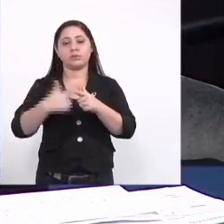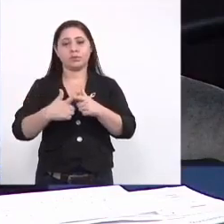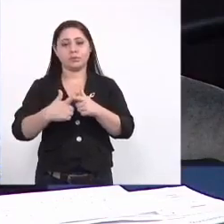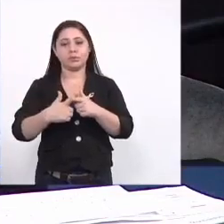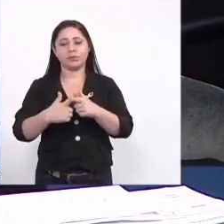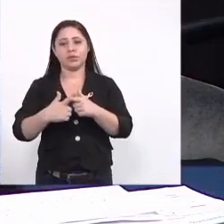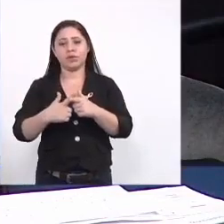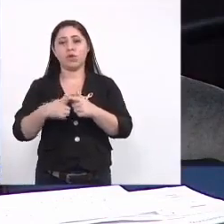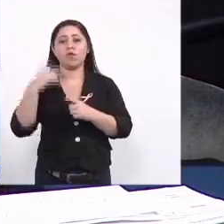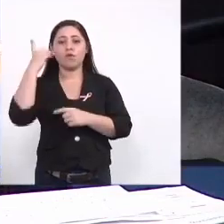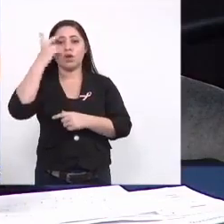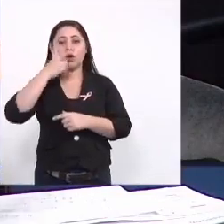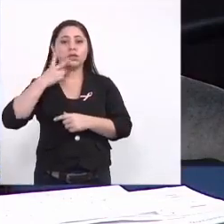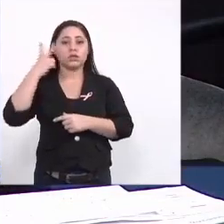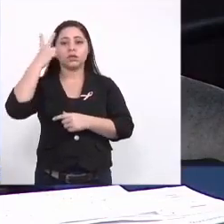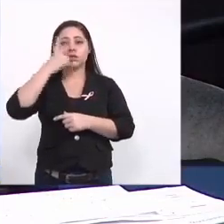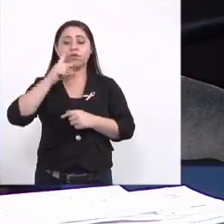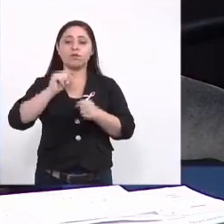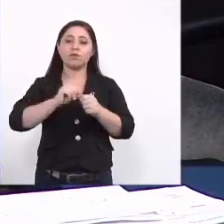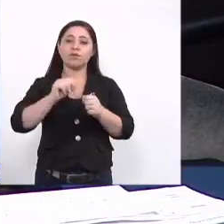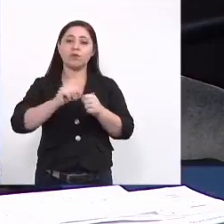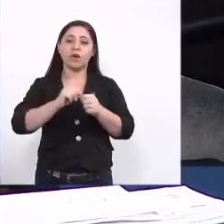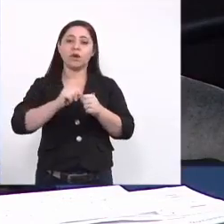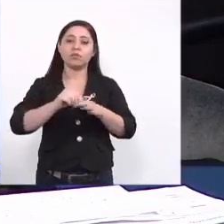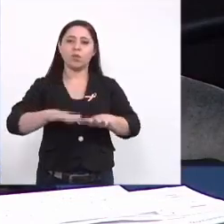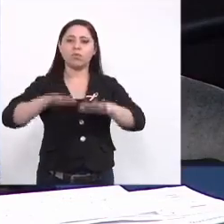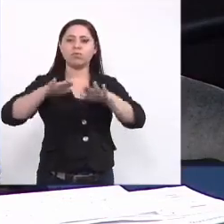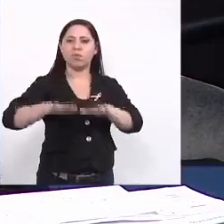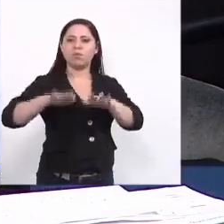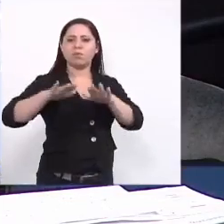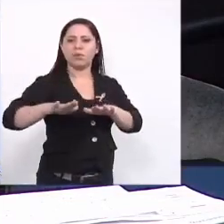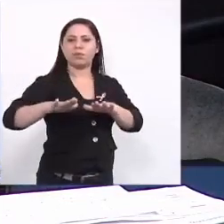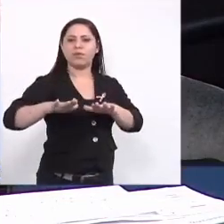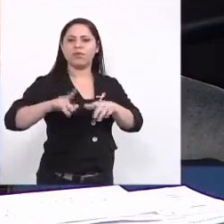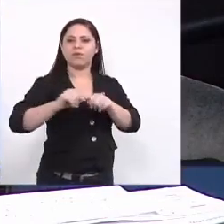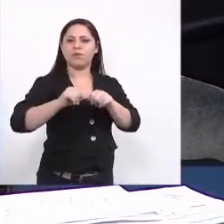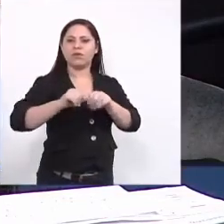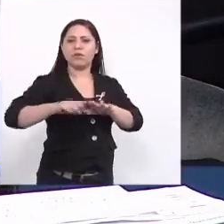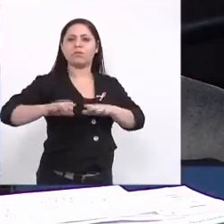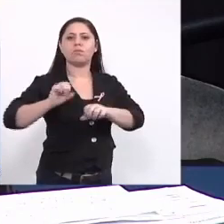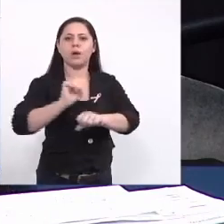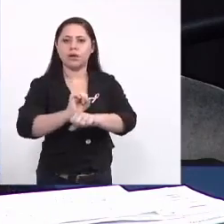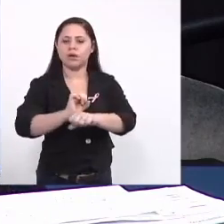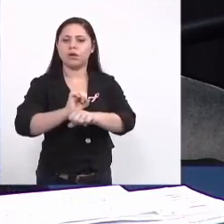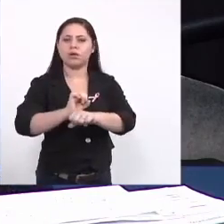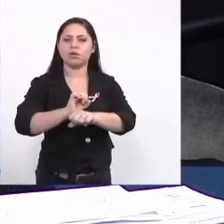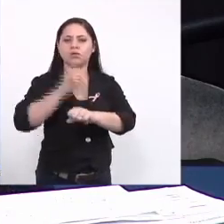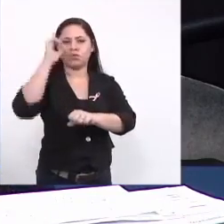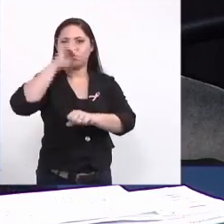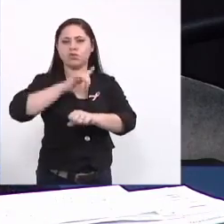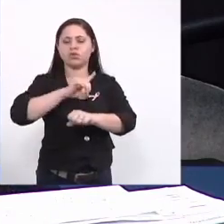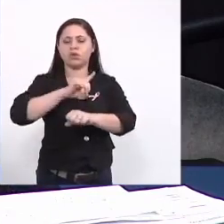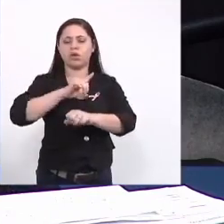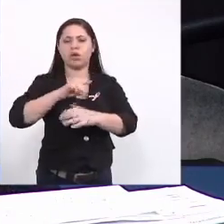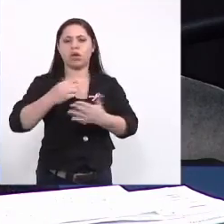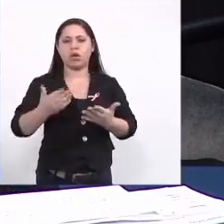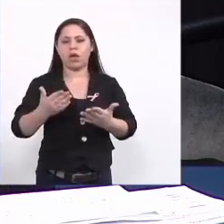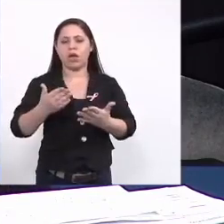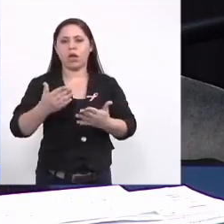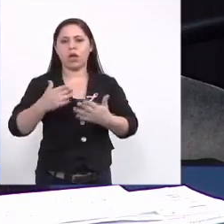os vereadores acabam fazendo essa mobilização faz uma parada lá numa numa